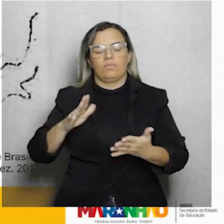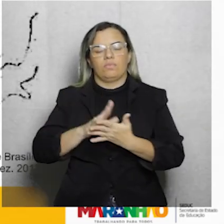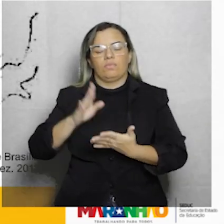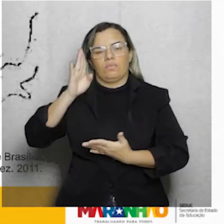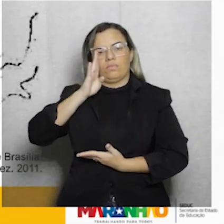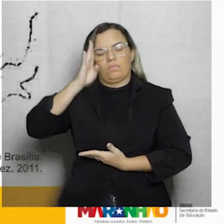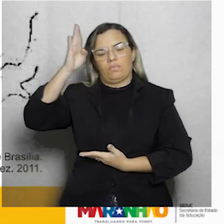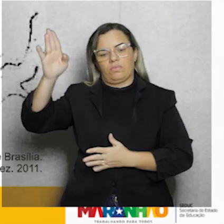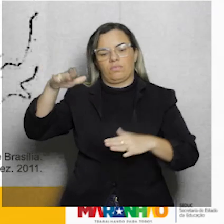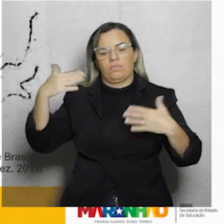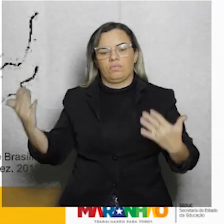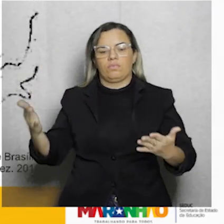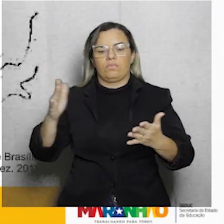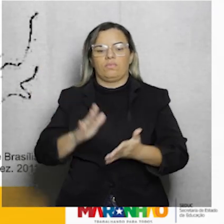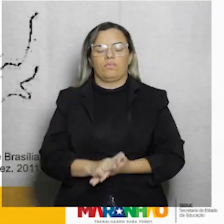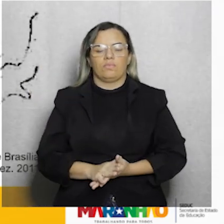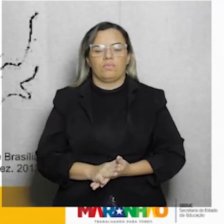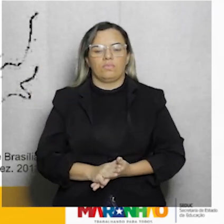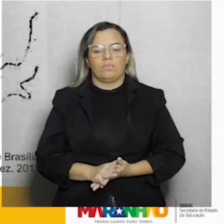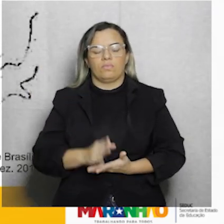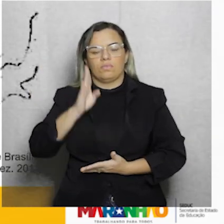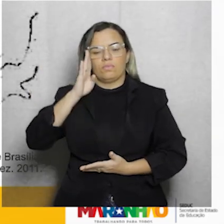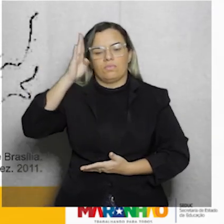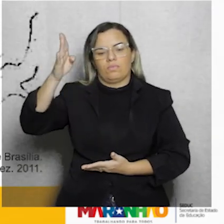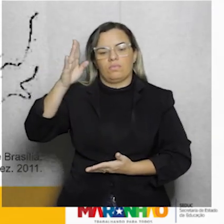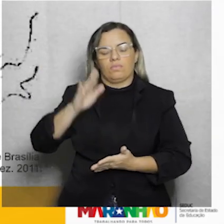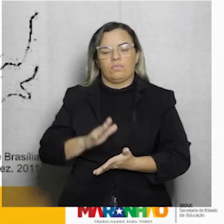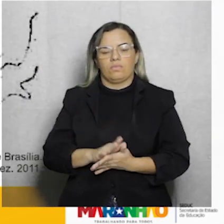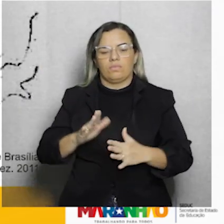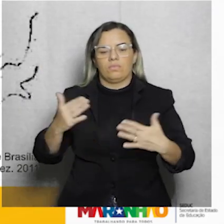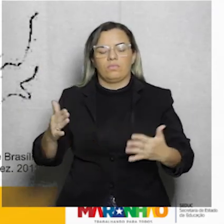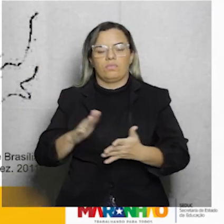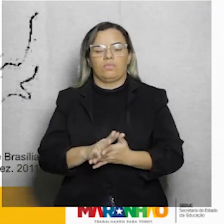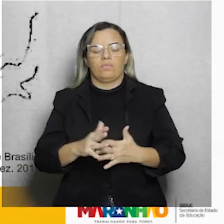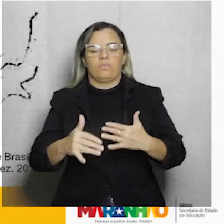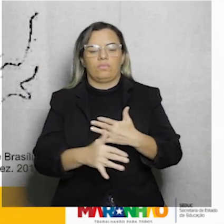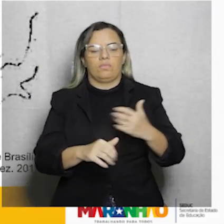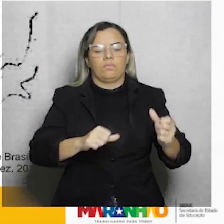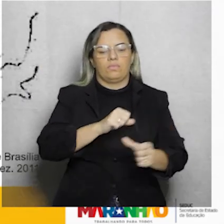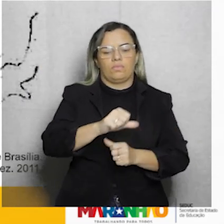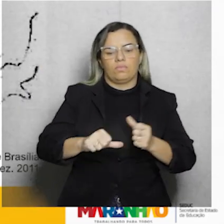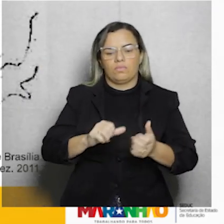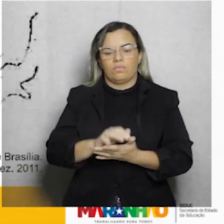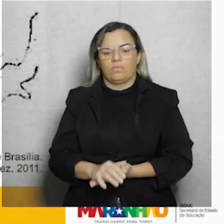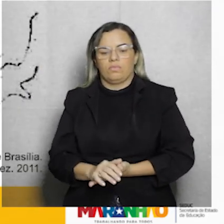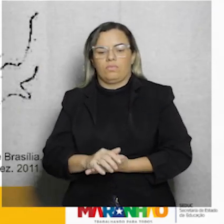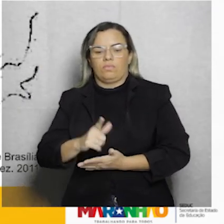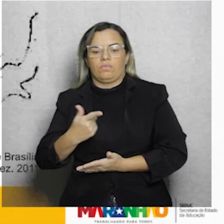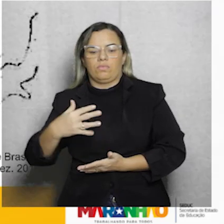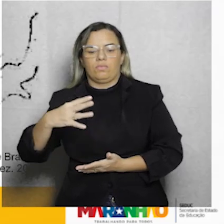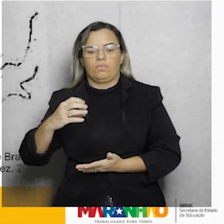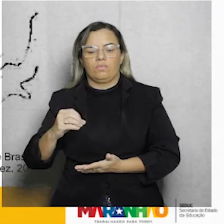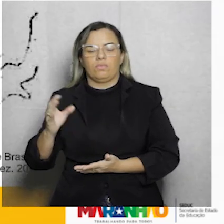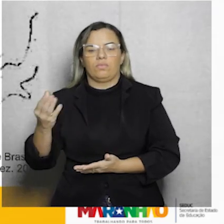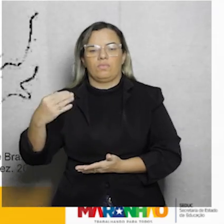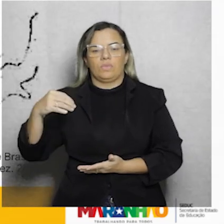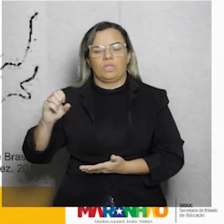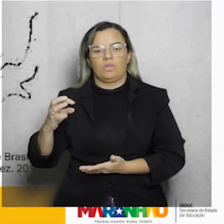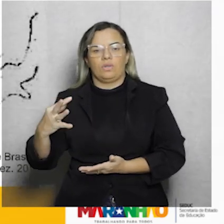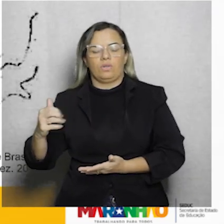principais urbanistas que o Brasil tinha nesse momento, que era o Lúcio Costa. O Lúcio Costa,